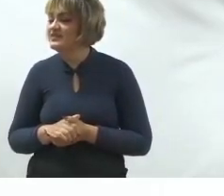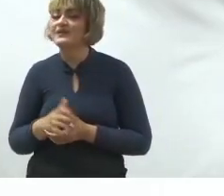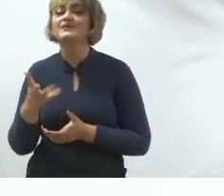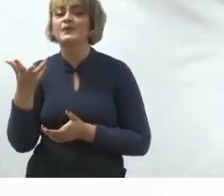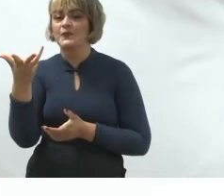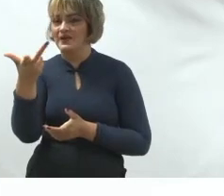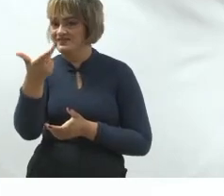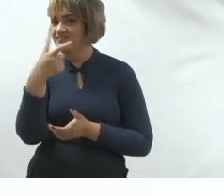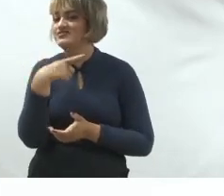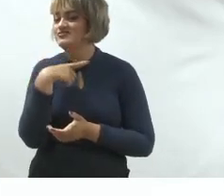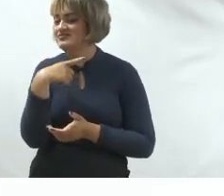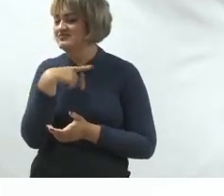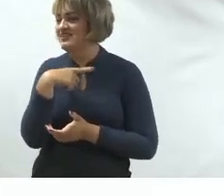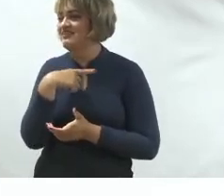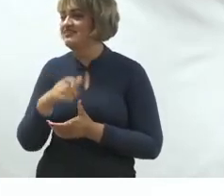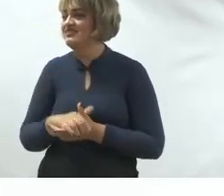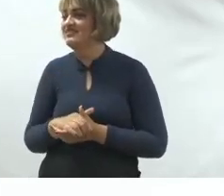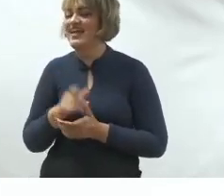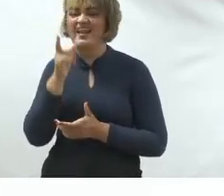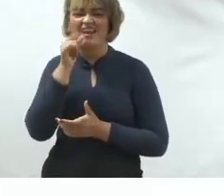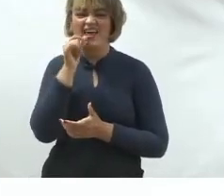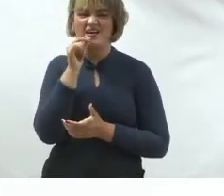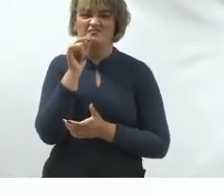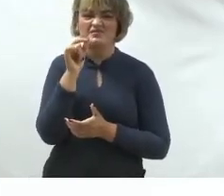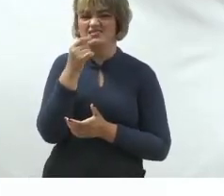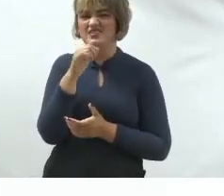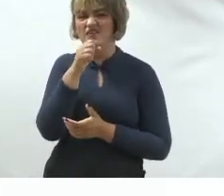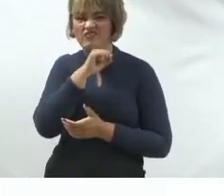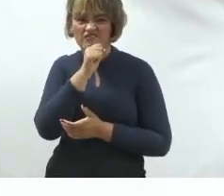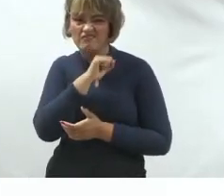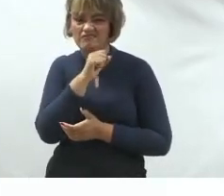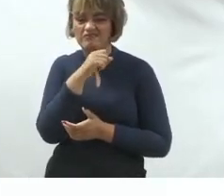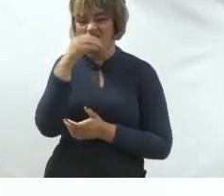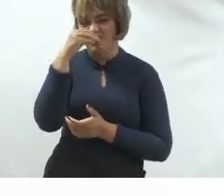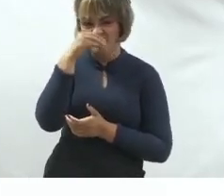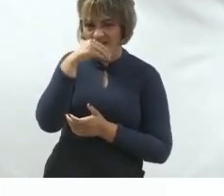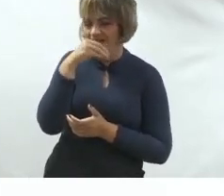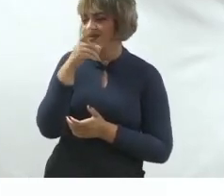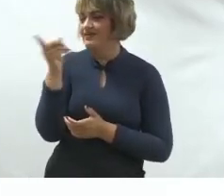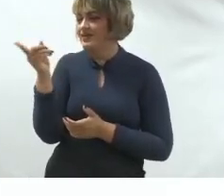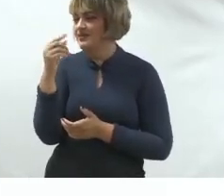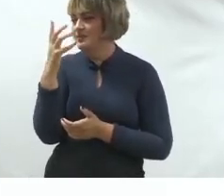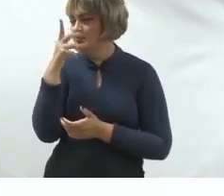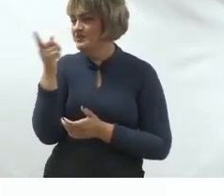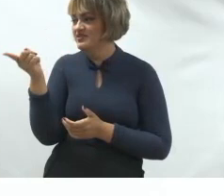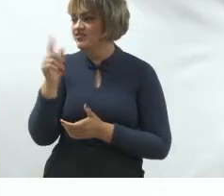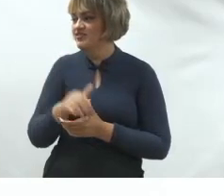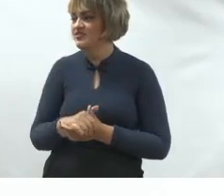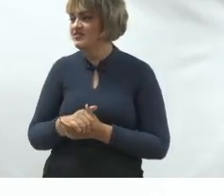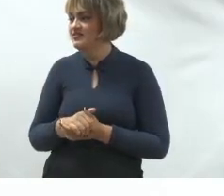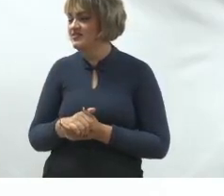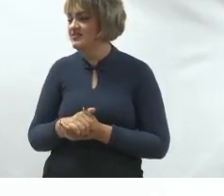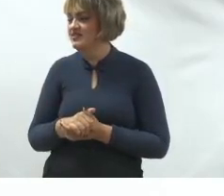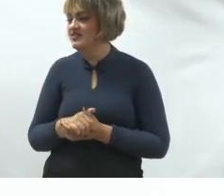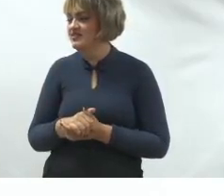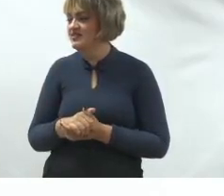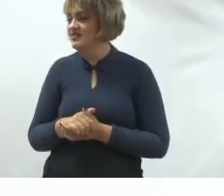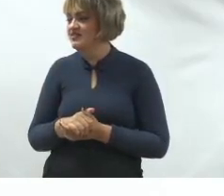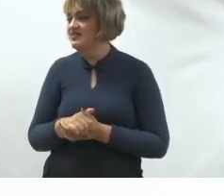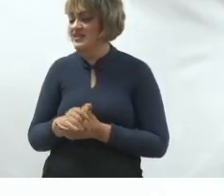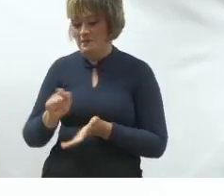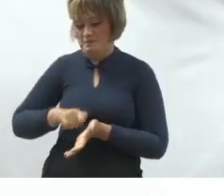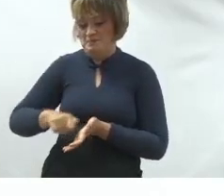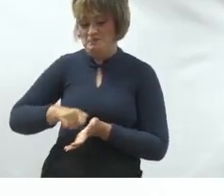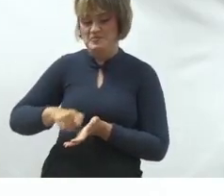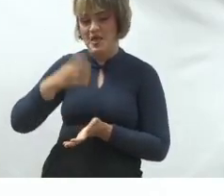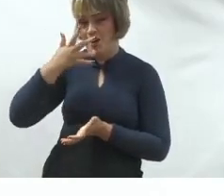Qualidade. Não é aquele lápis redondo, ó. É o lápis bom. Que pinta.